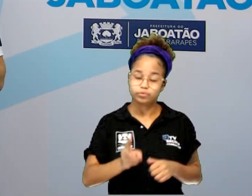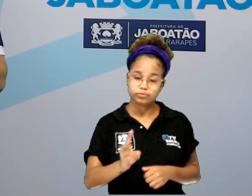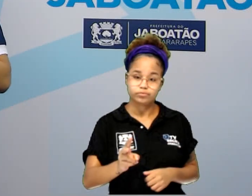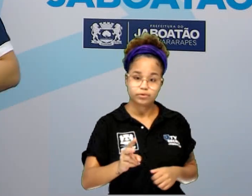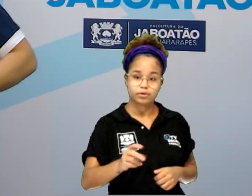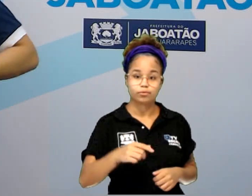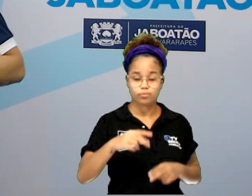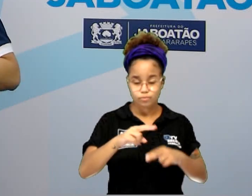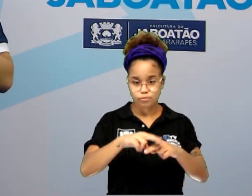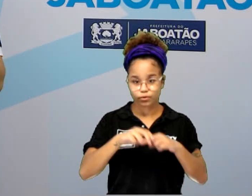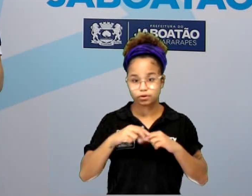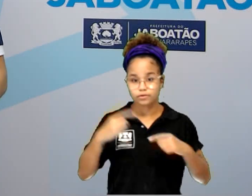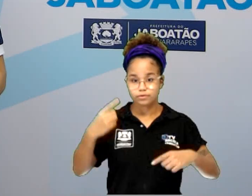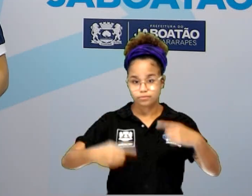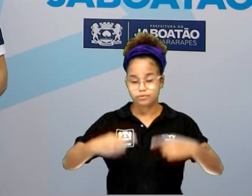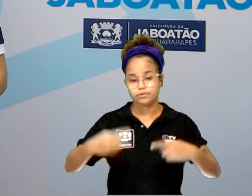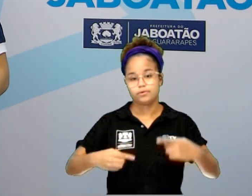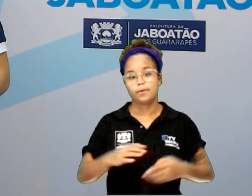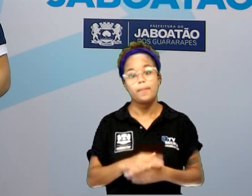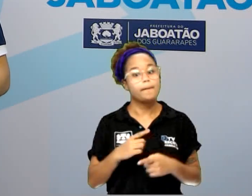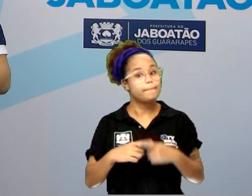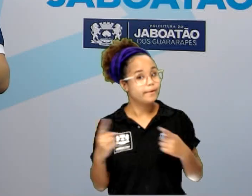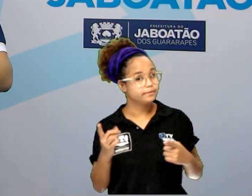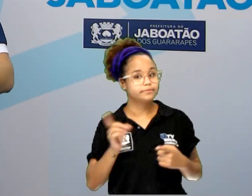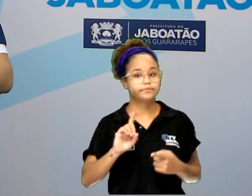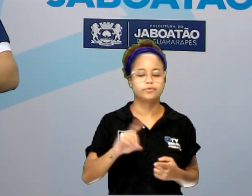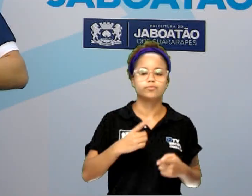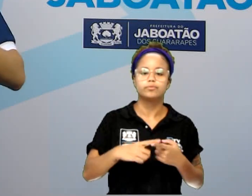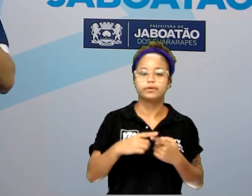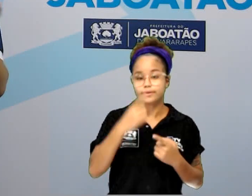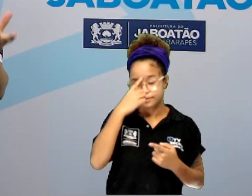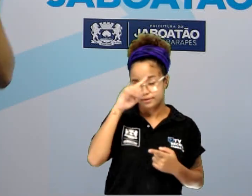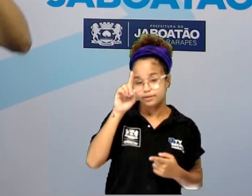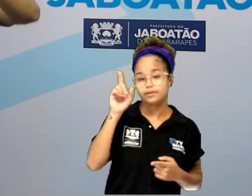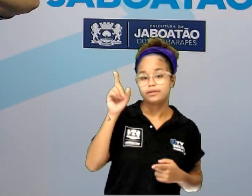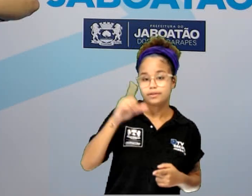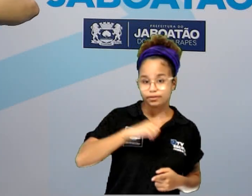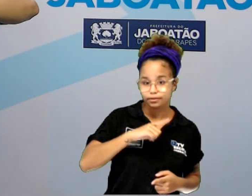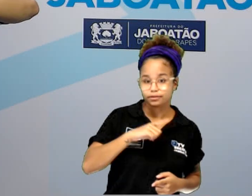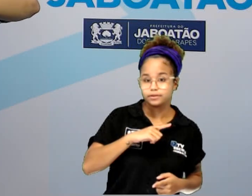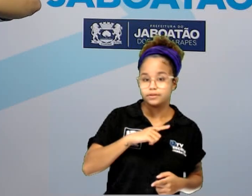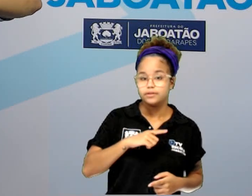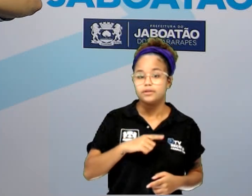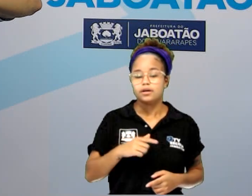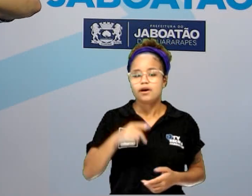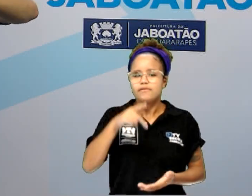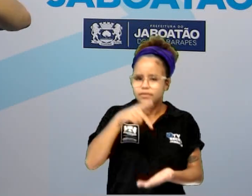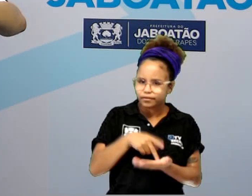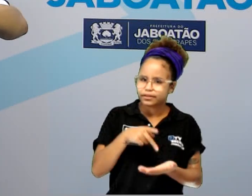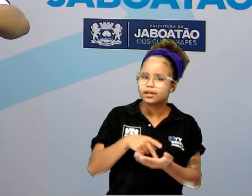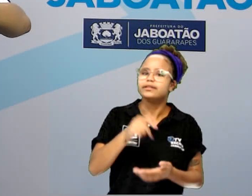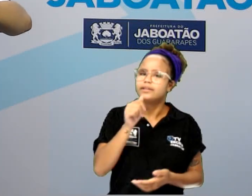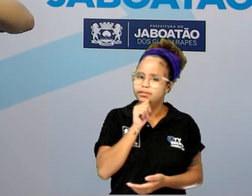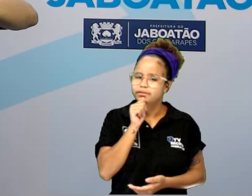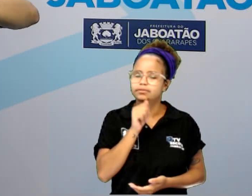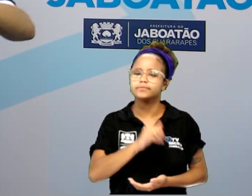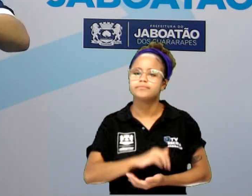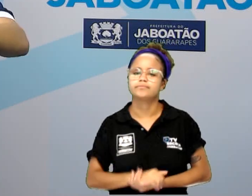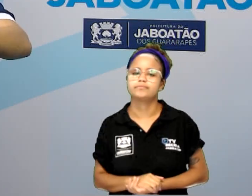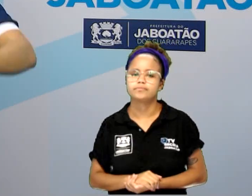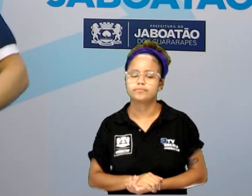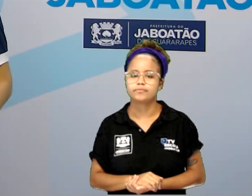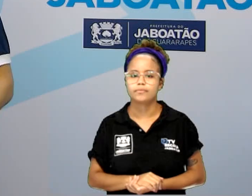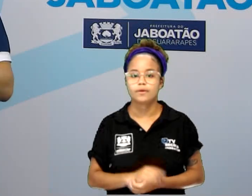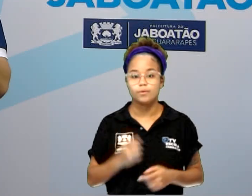A ideia é ser mais honesto ainda. Isso aqui configura uma sacanagem às avessas. Ela diz que vai ser sacana, mas na verdade é o